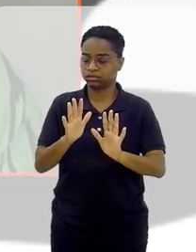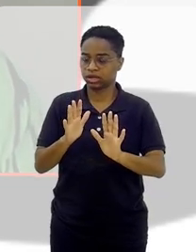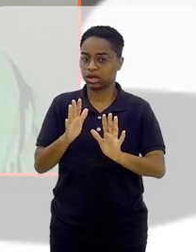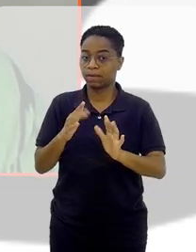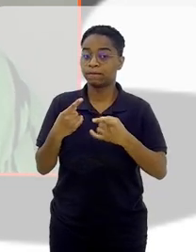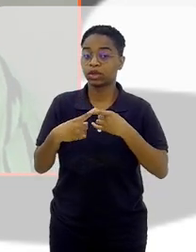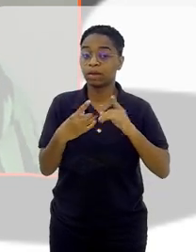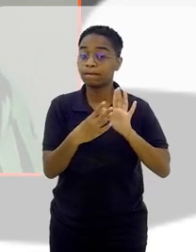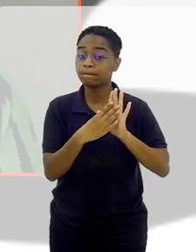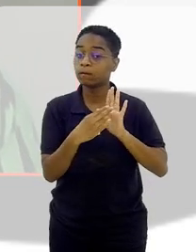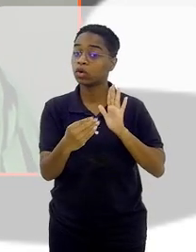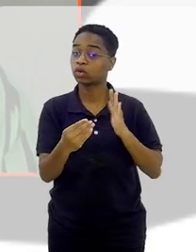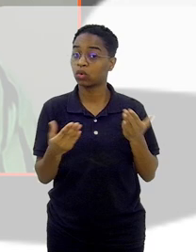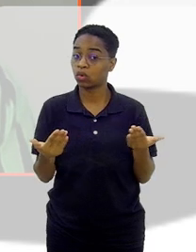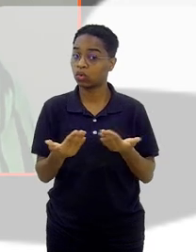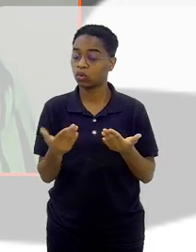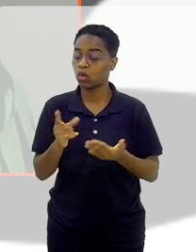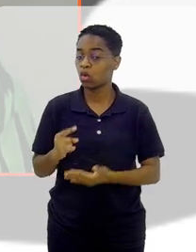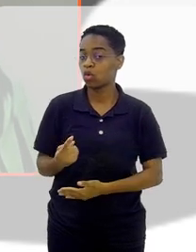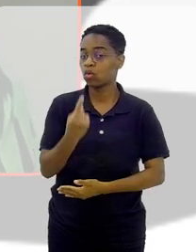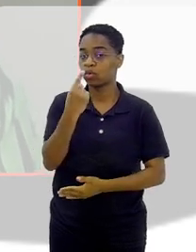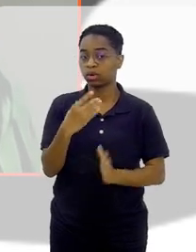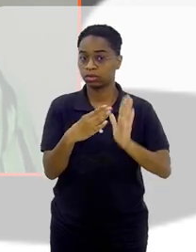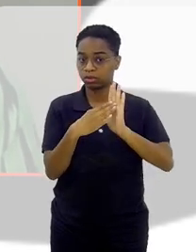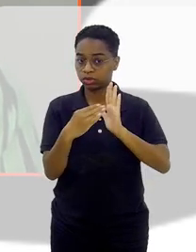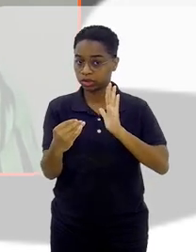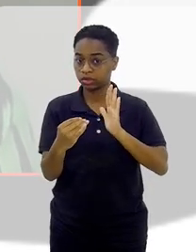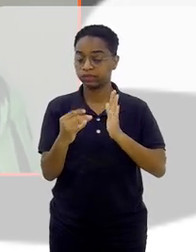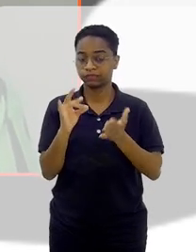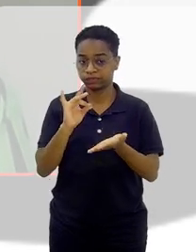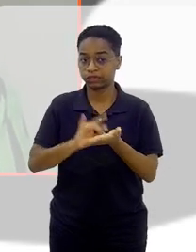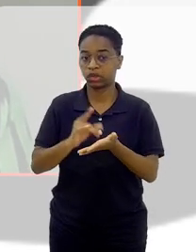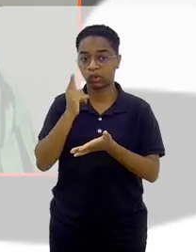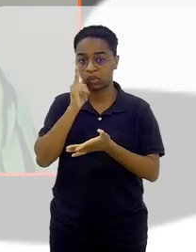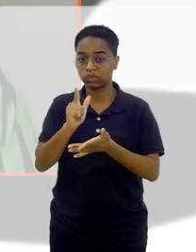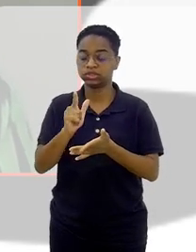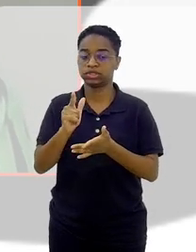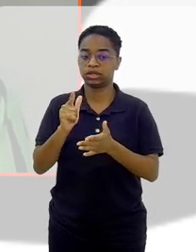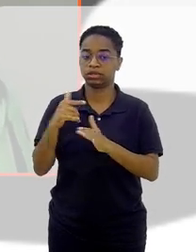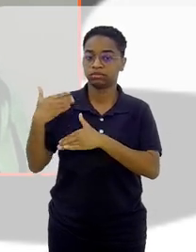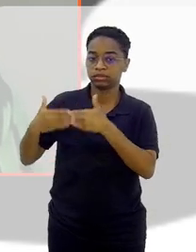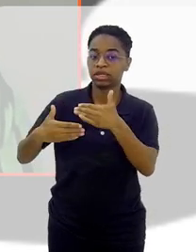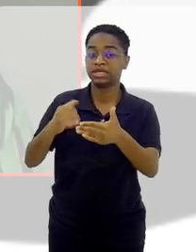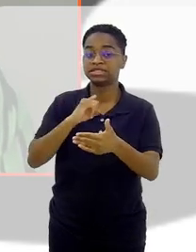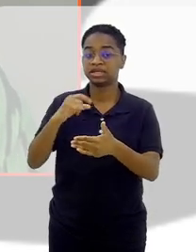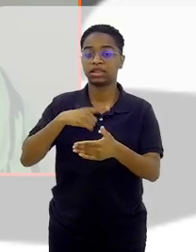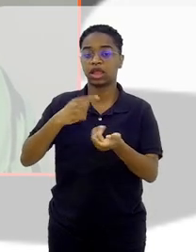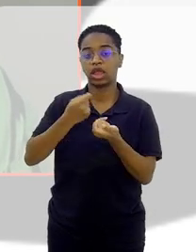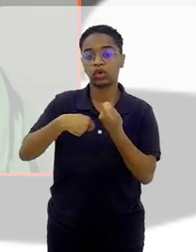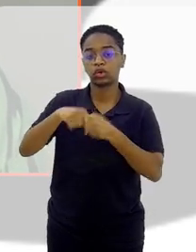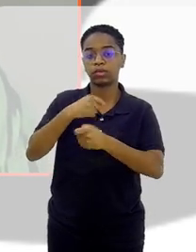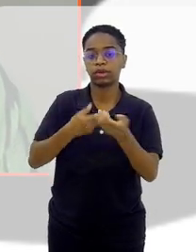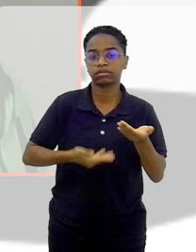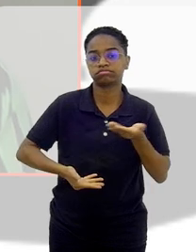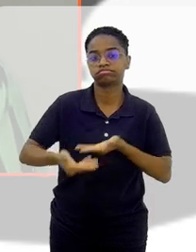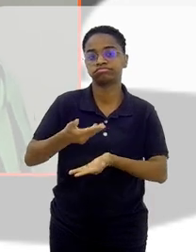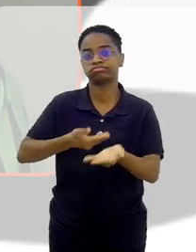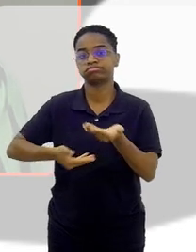O modelo, hoje em dia, o único modelo viável é o modelo da economia compartilhada.